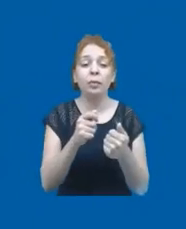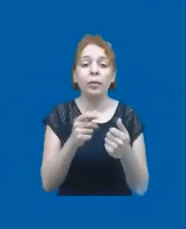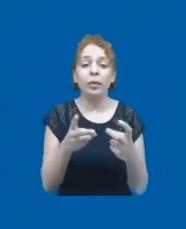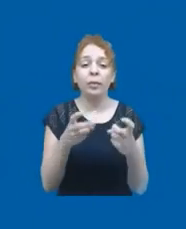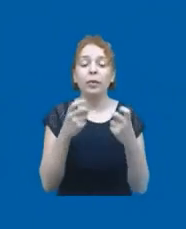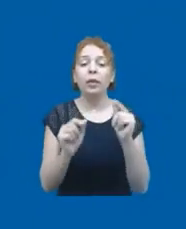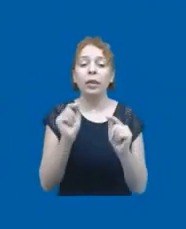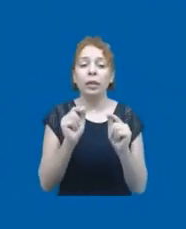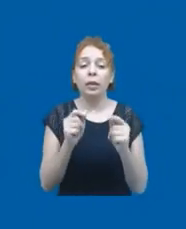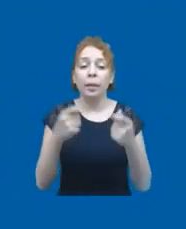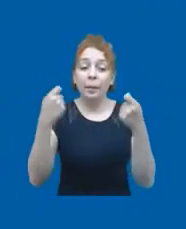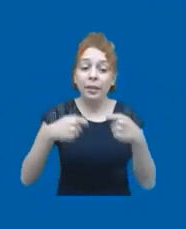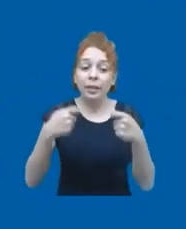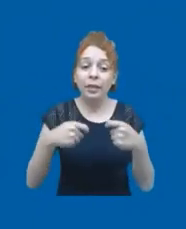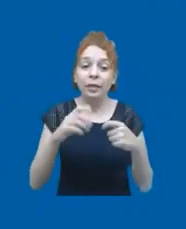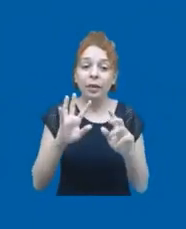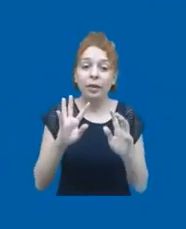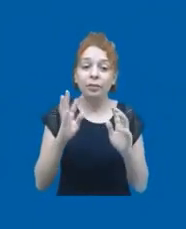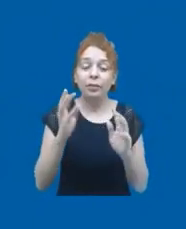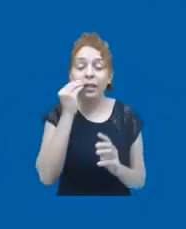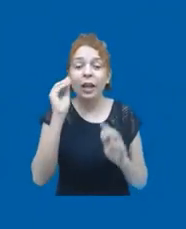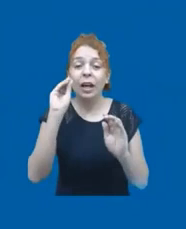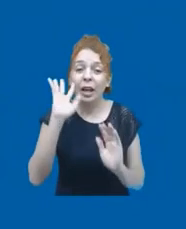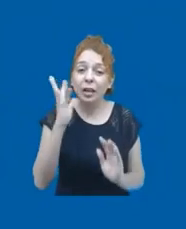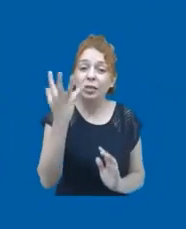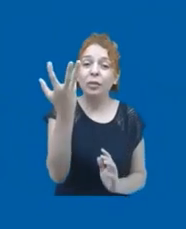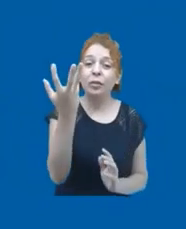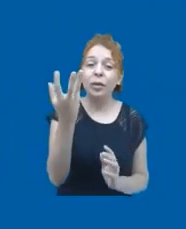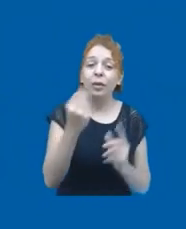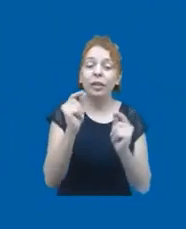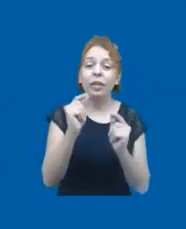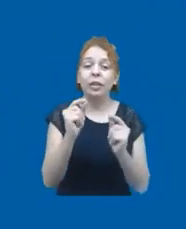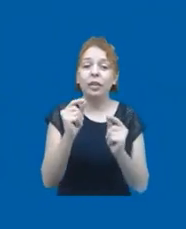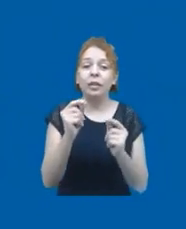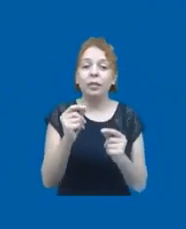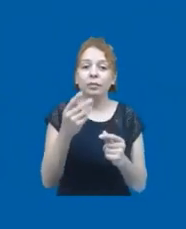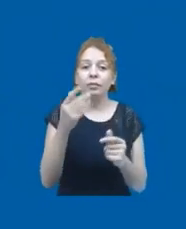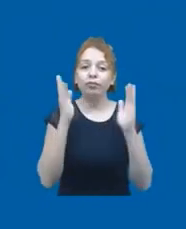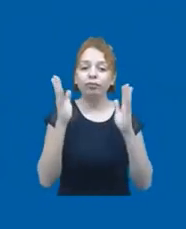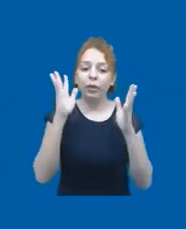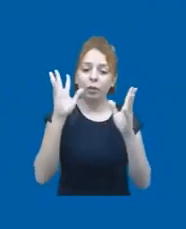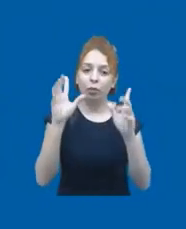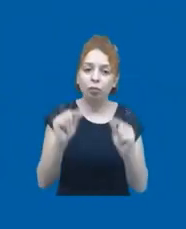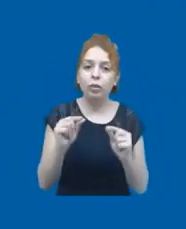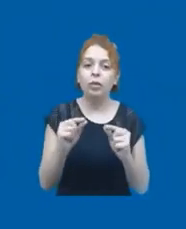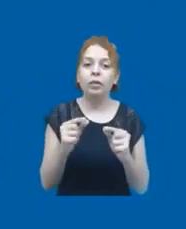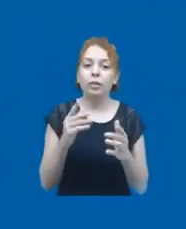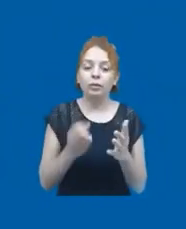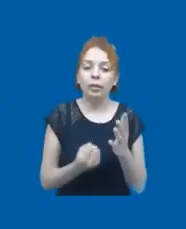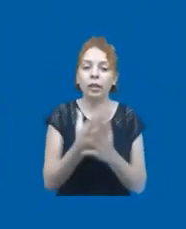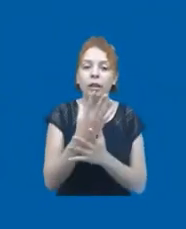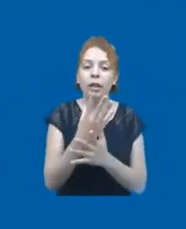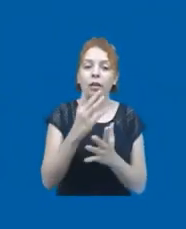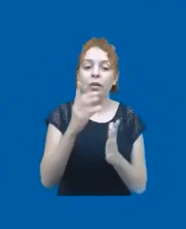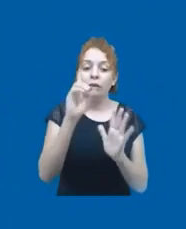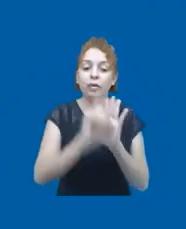compilado a fazer alguma coisa para tentar fazer com que a estuidez diminuísse no planeta. E foi criada a Declaração Universal de